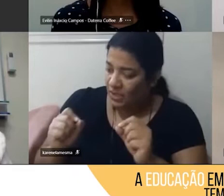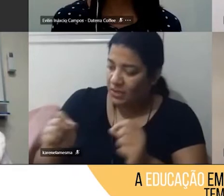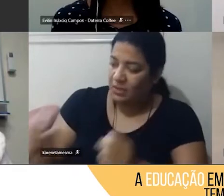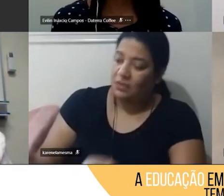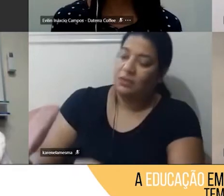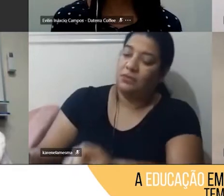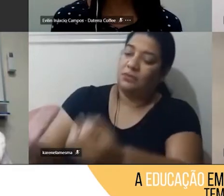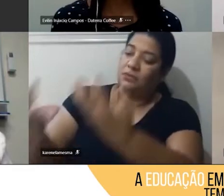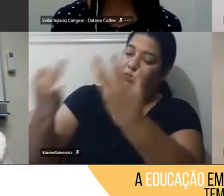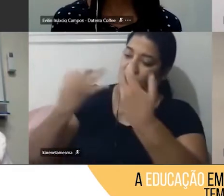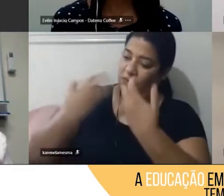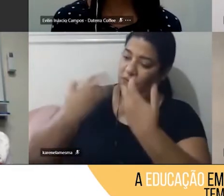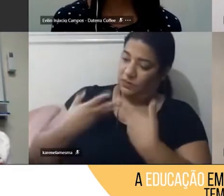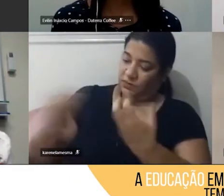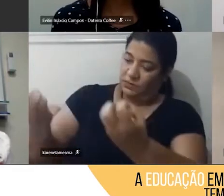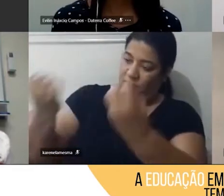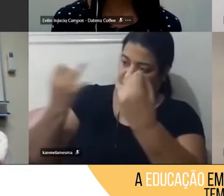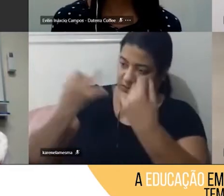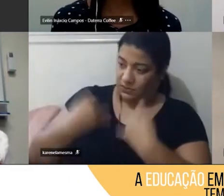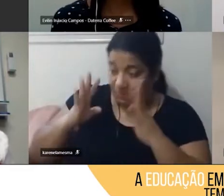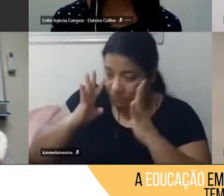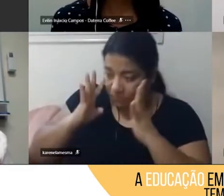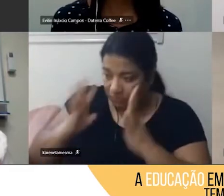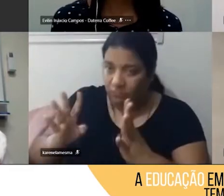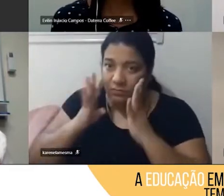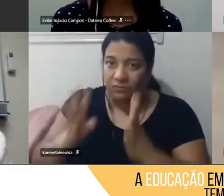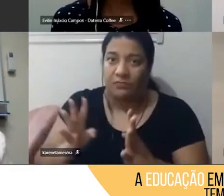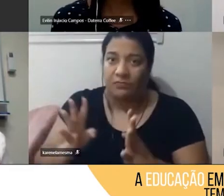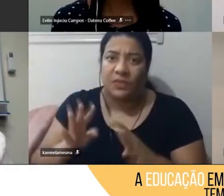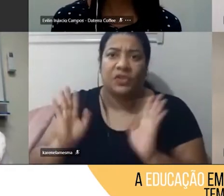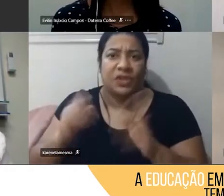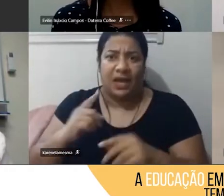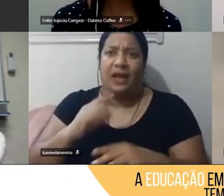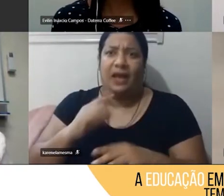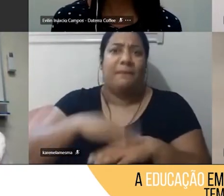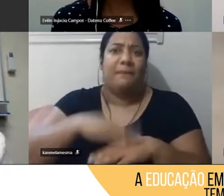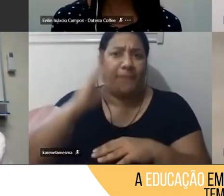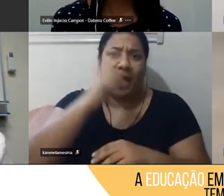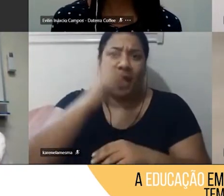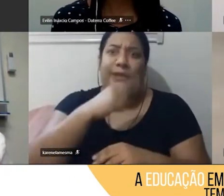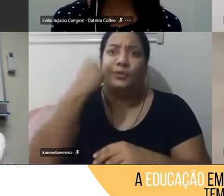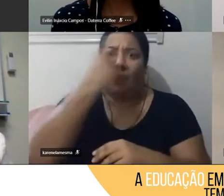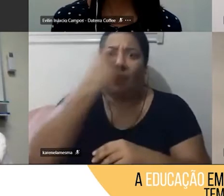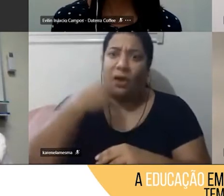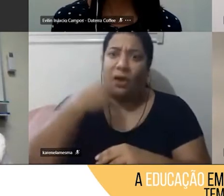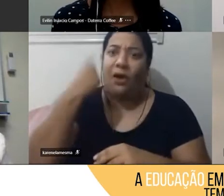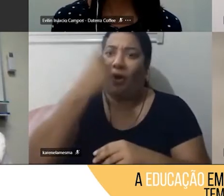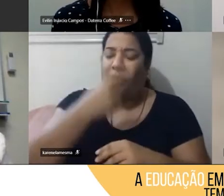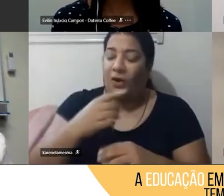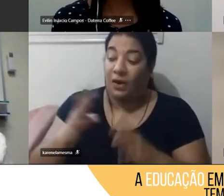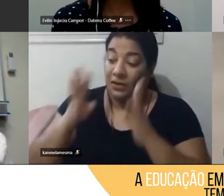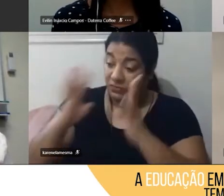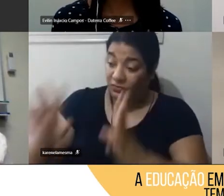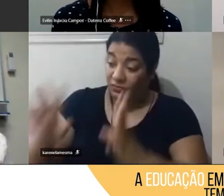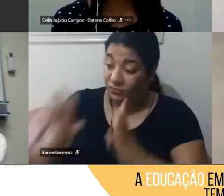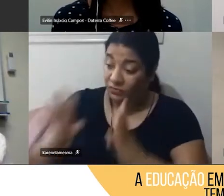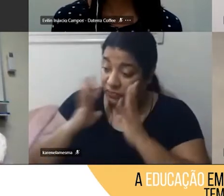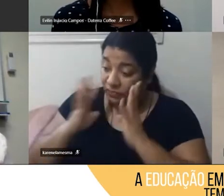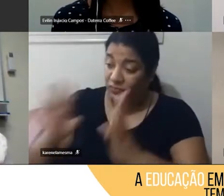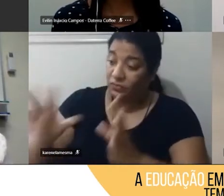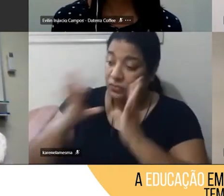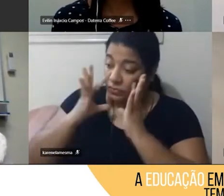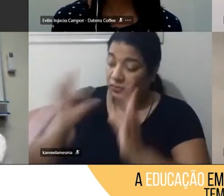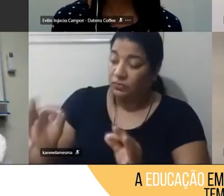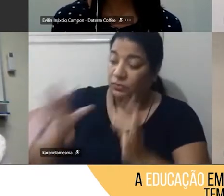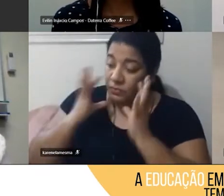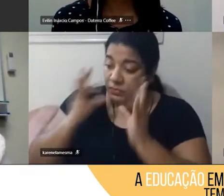escuta, eu já passei mais de uma hora ouvindo as dores deles, né, esse momento onde eles estão com